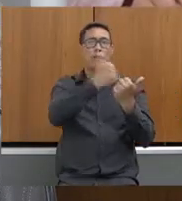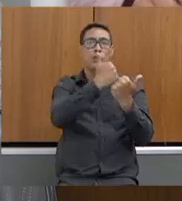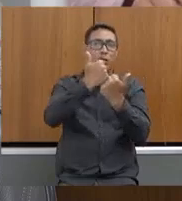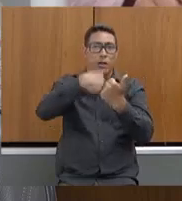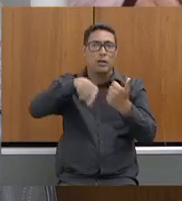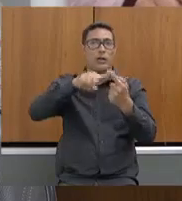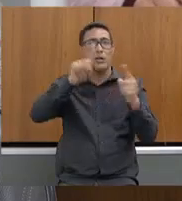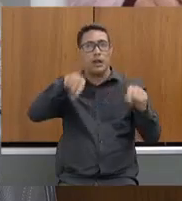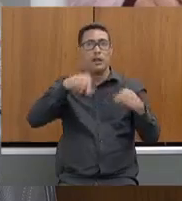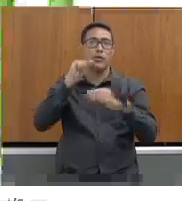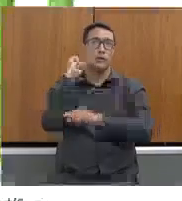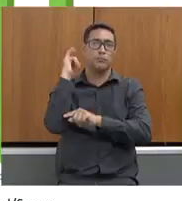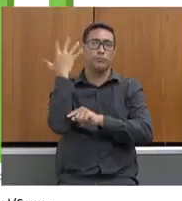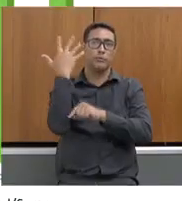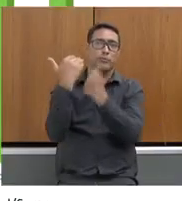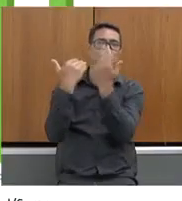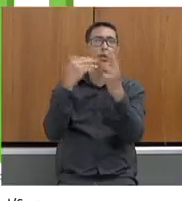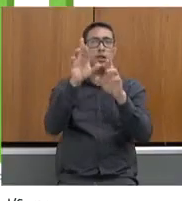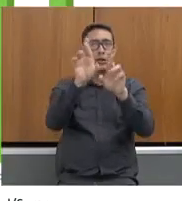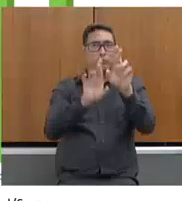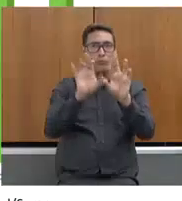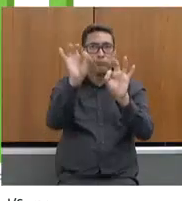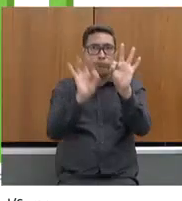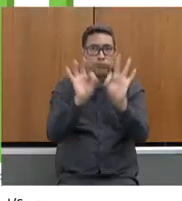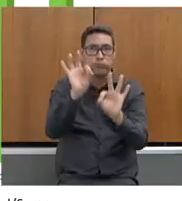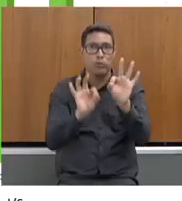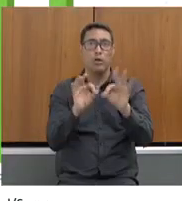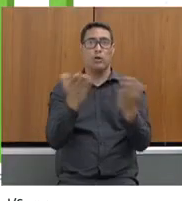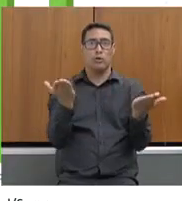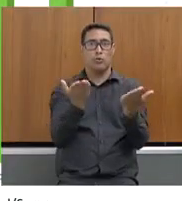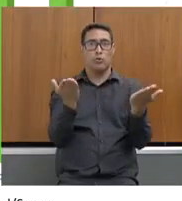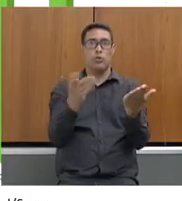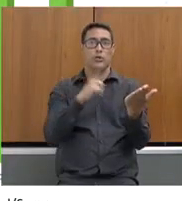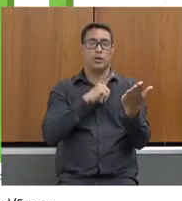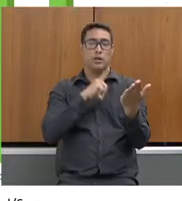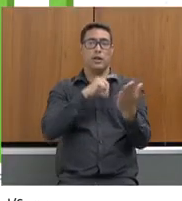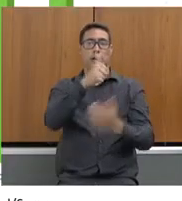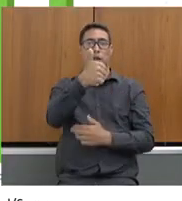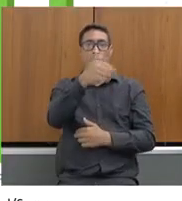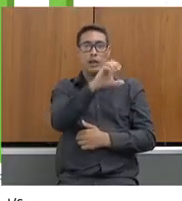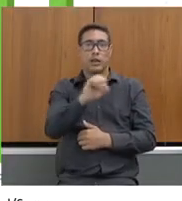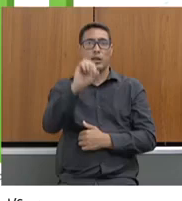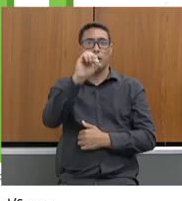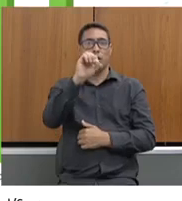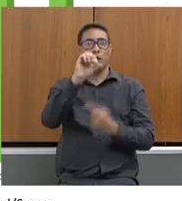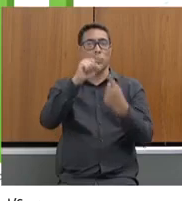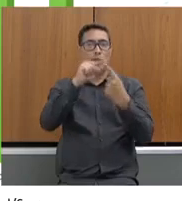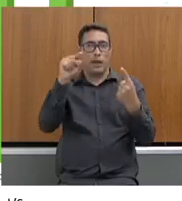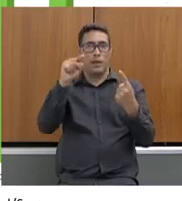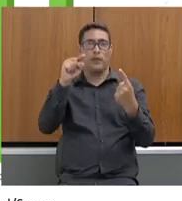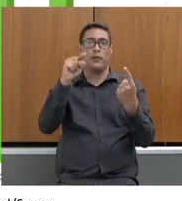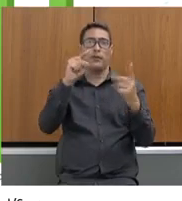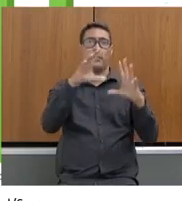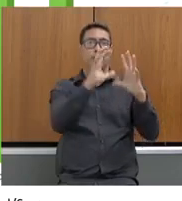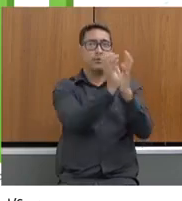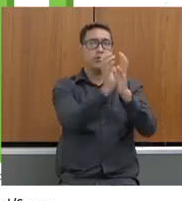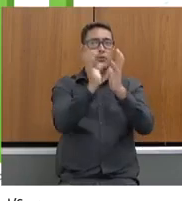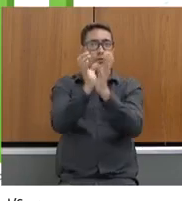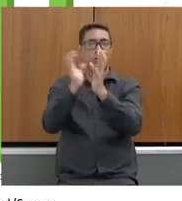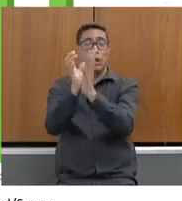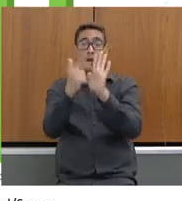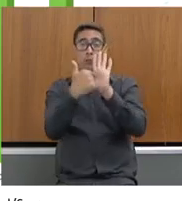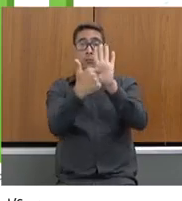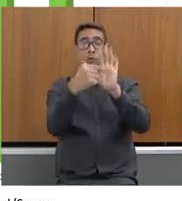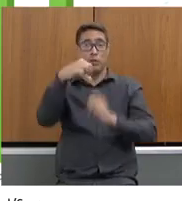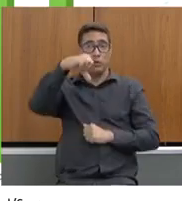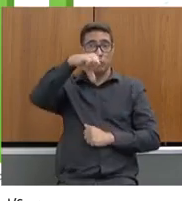ambiente, de regularização ambiental. São hoje, no total, 10 superintendências. Aqui estão apresentadas 9, porque as